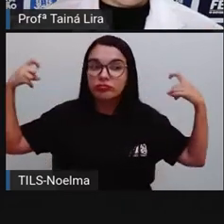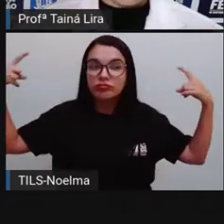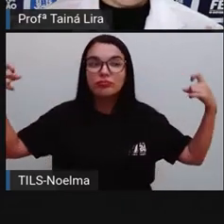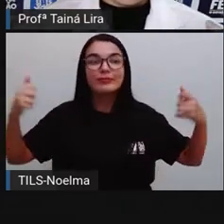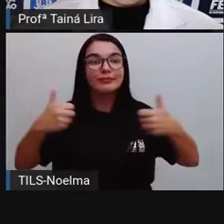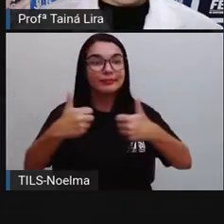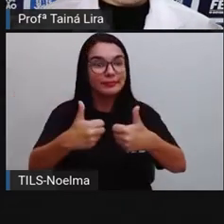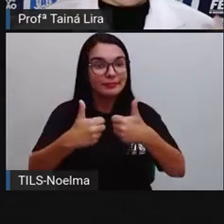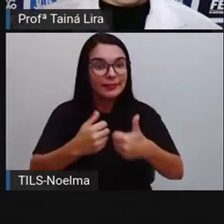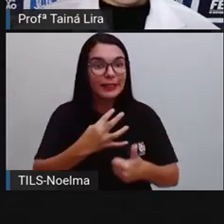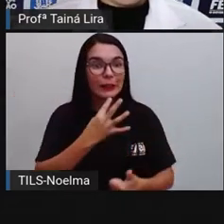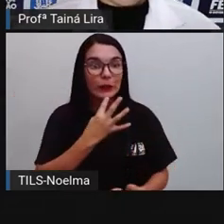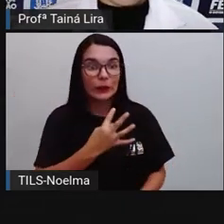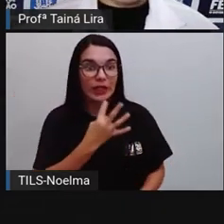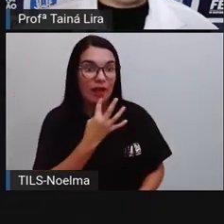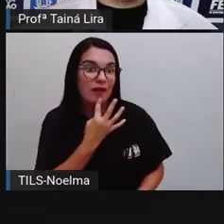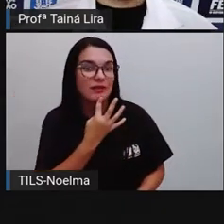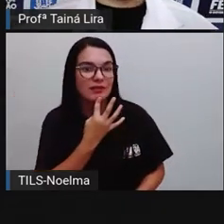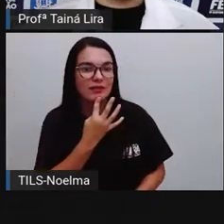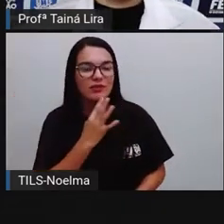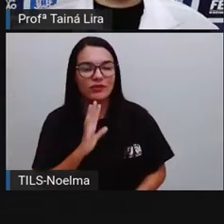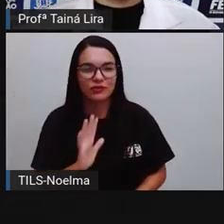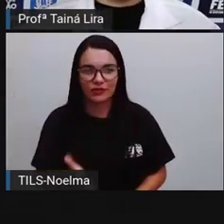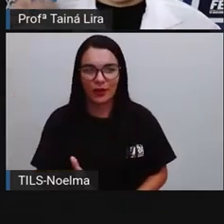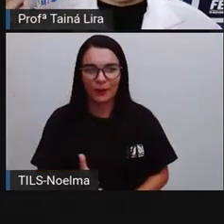ali, né? Embaixo d'água.